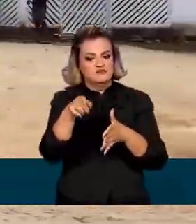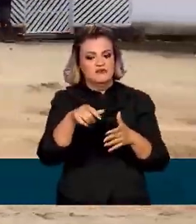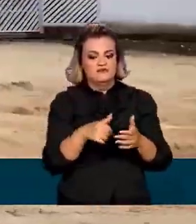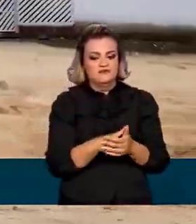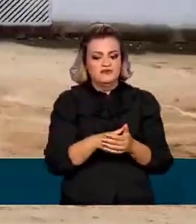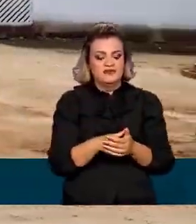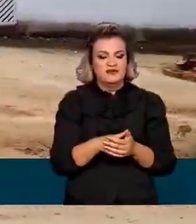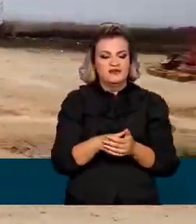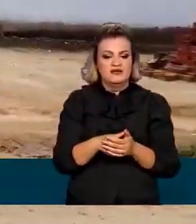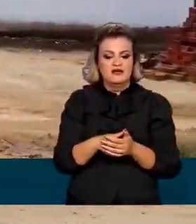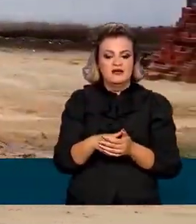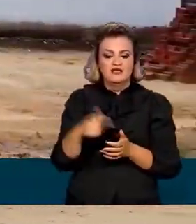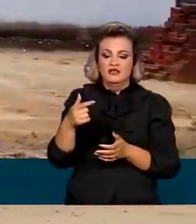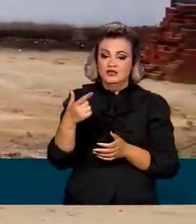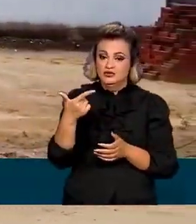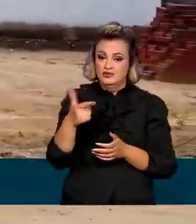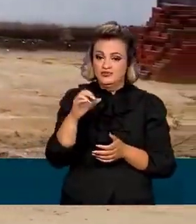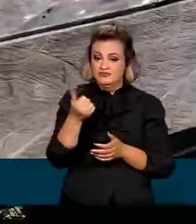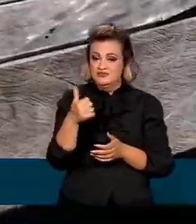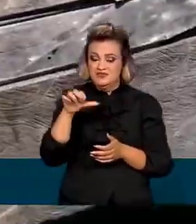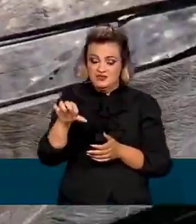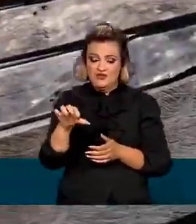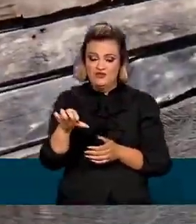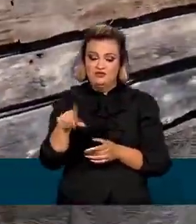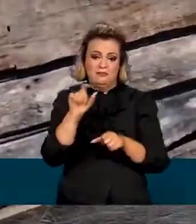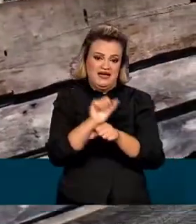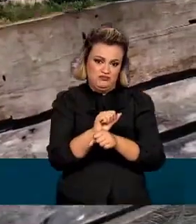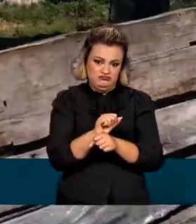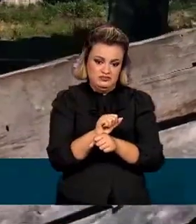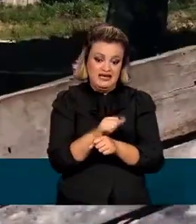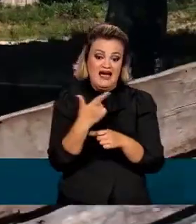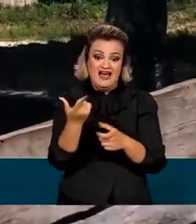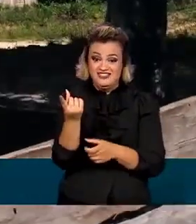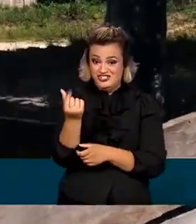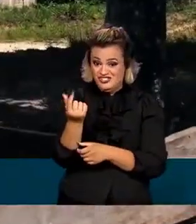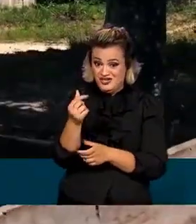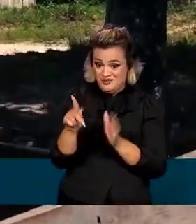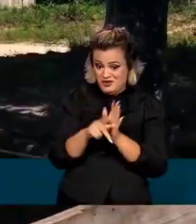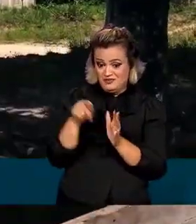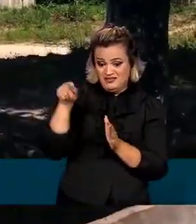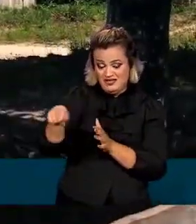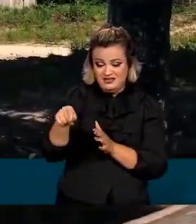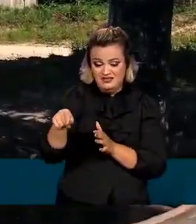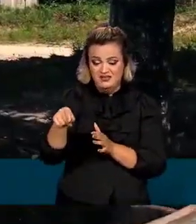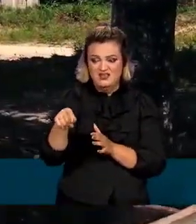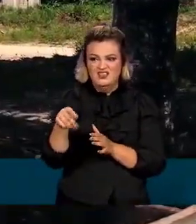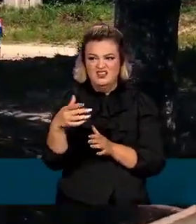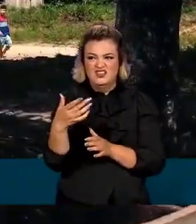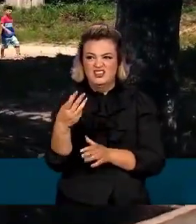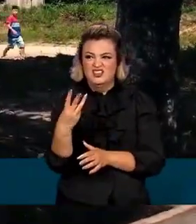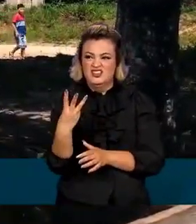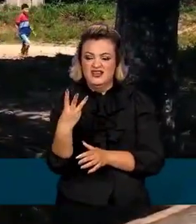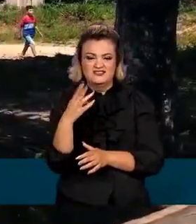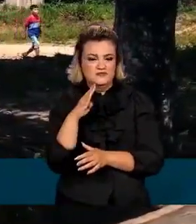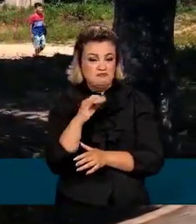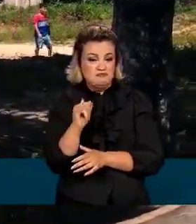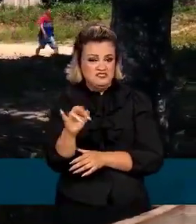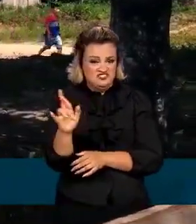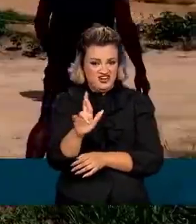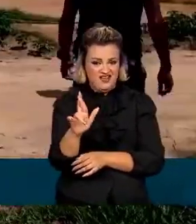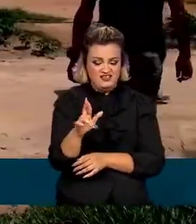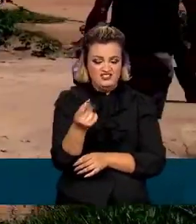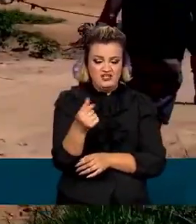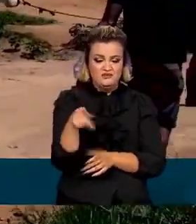inviabilizadas ainda em 2019, fazendo com que os recursos do fundo, que giram em torno de R$ bilhões,